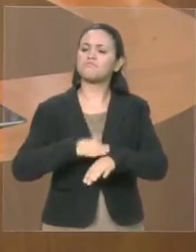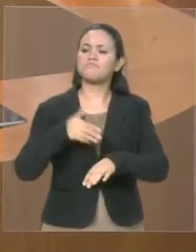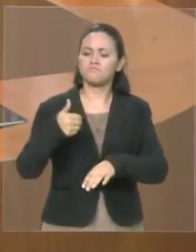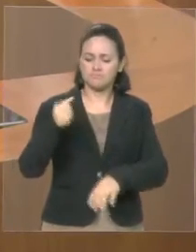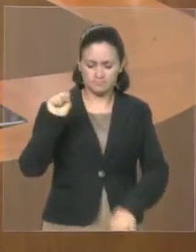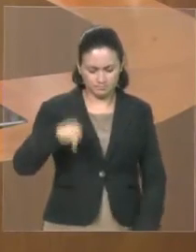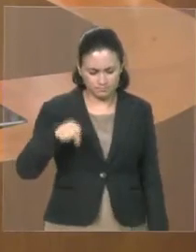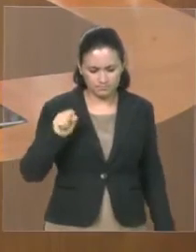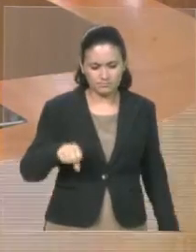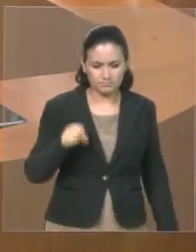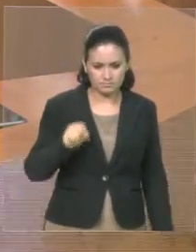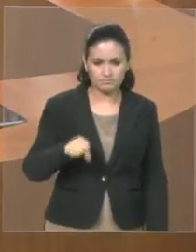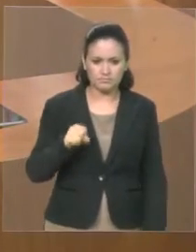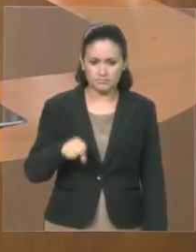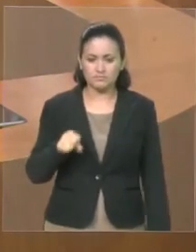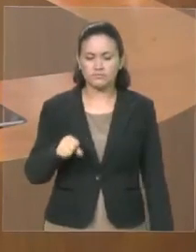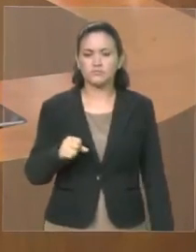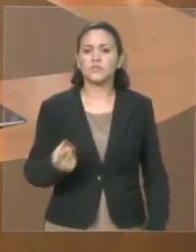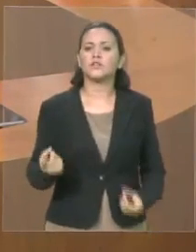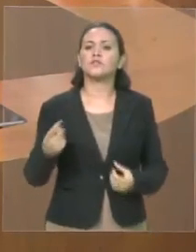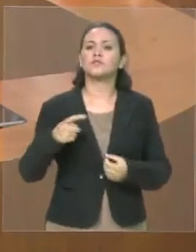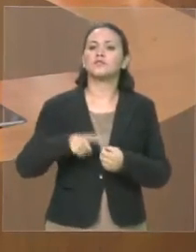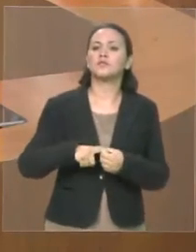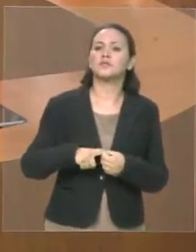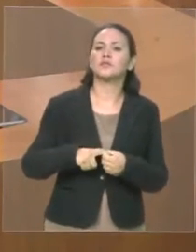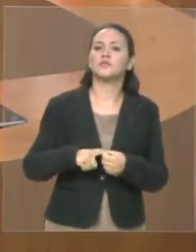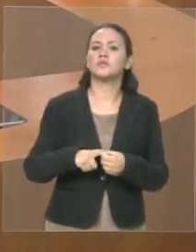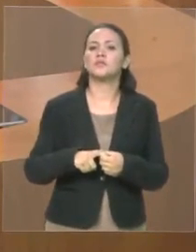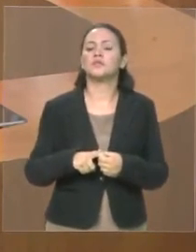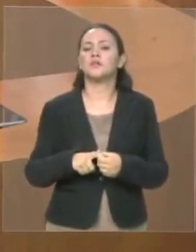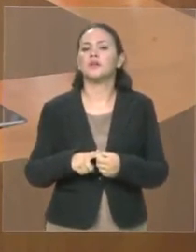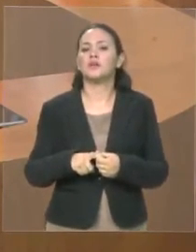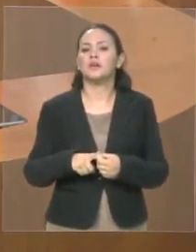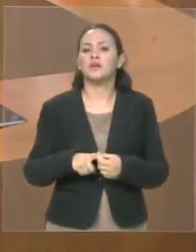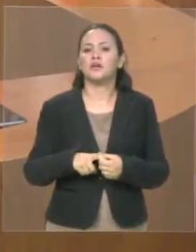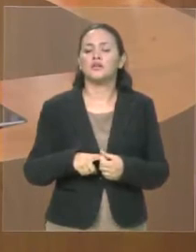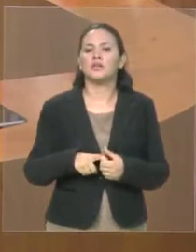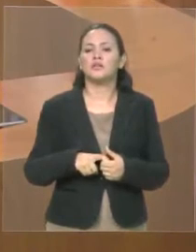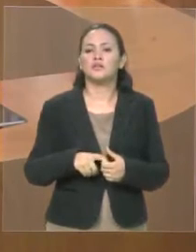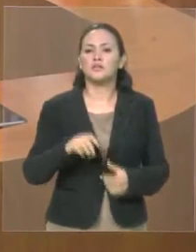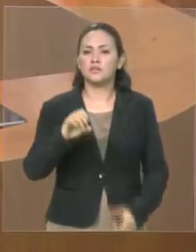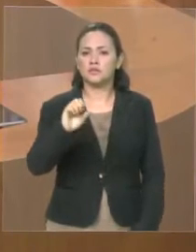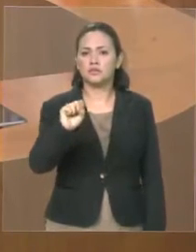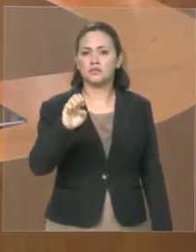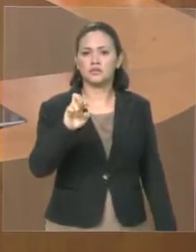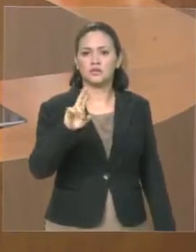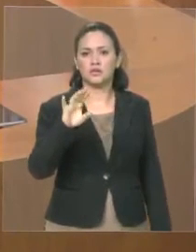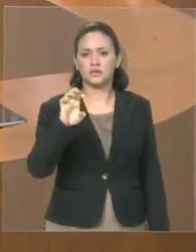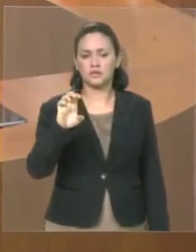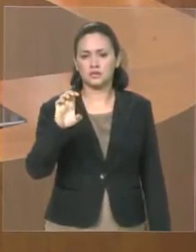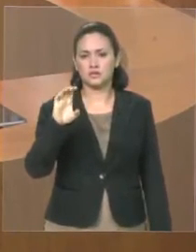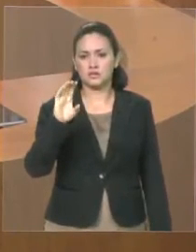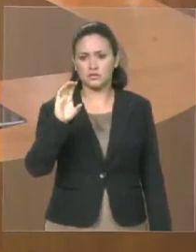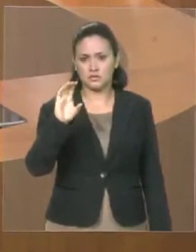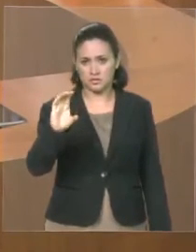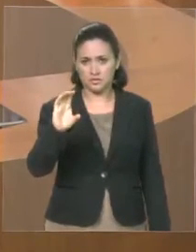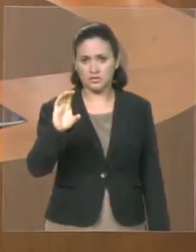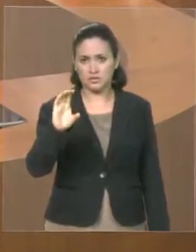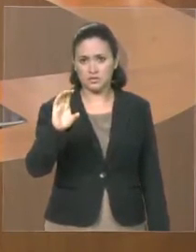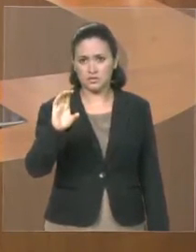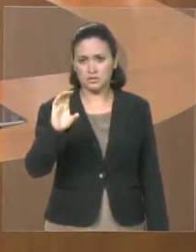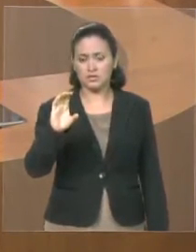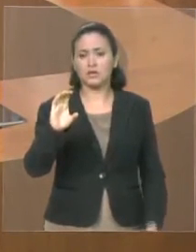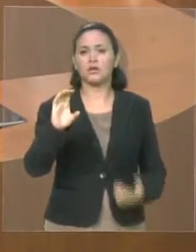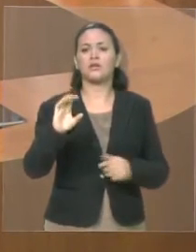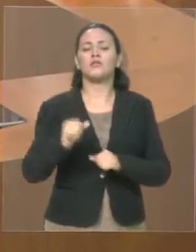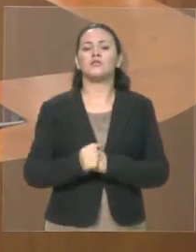Sampaio, quando voltou a disputar o campeonato nacional na Série C, chegou a cair para a Série D, foi